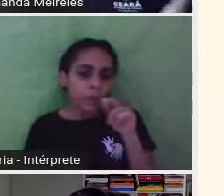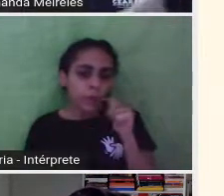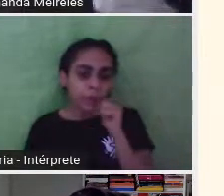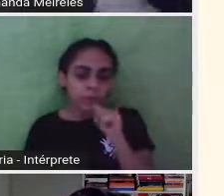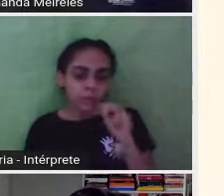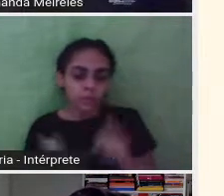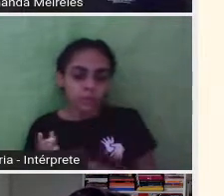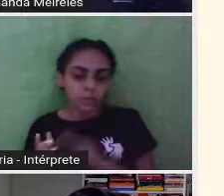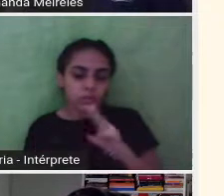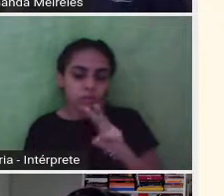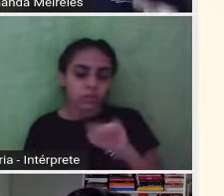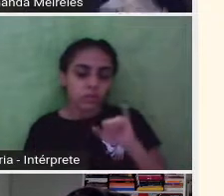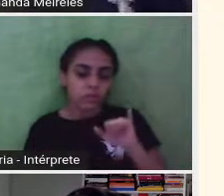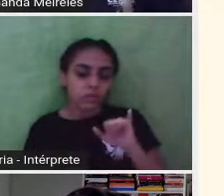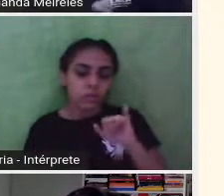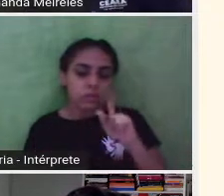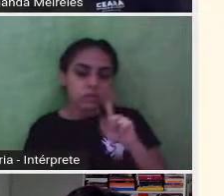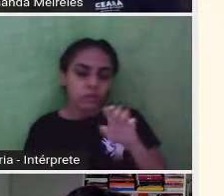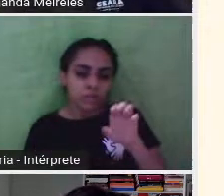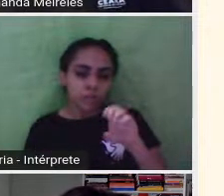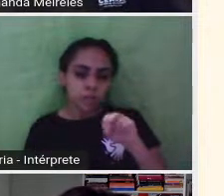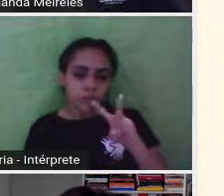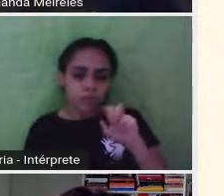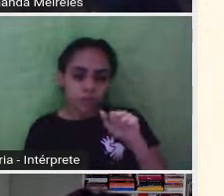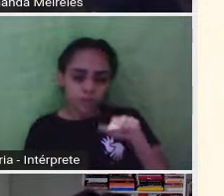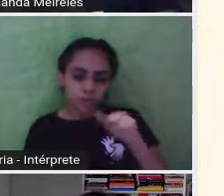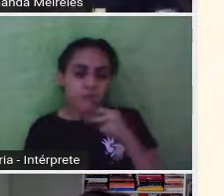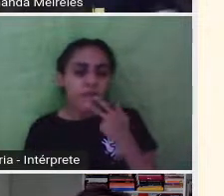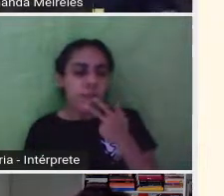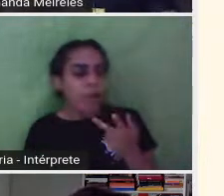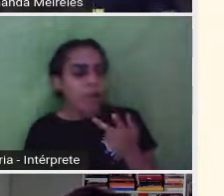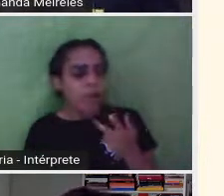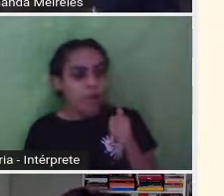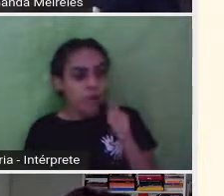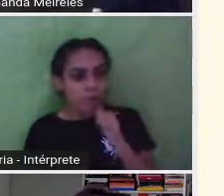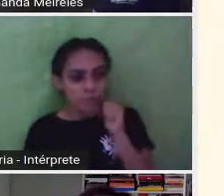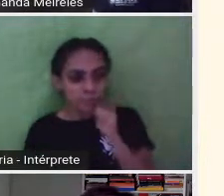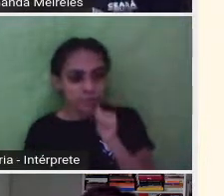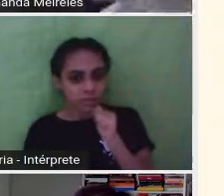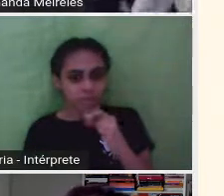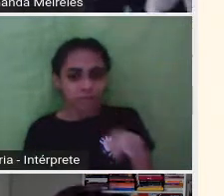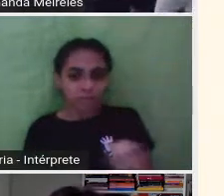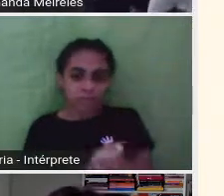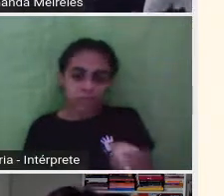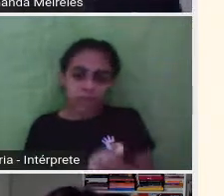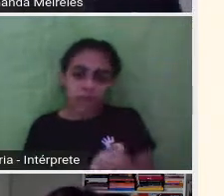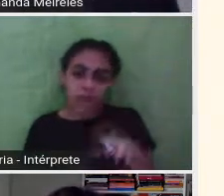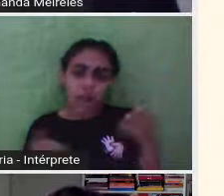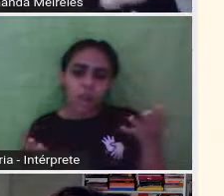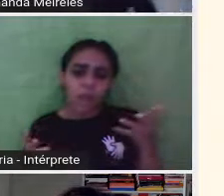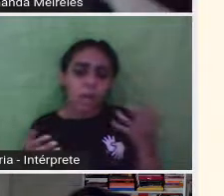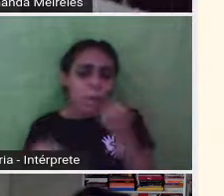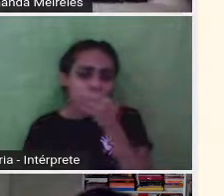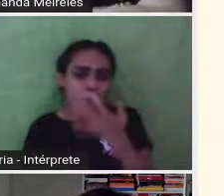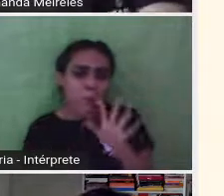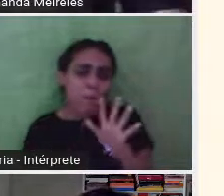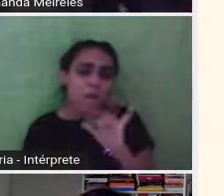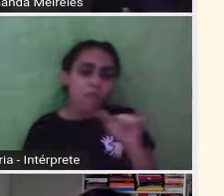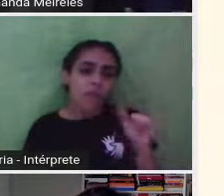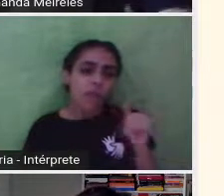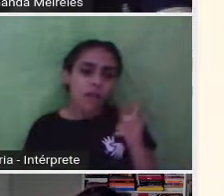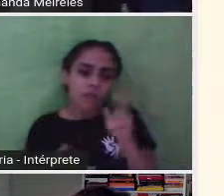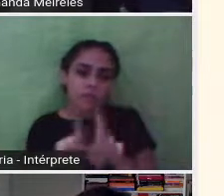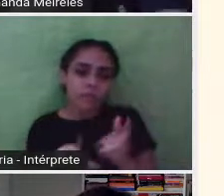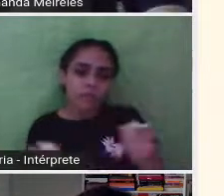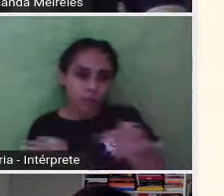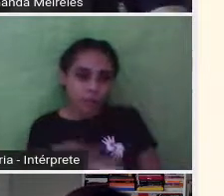a coisa está ficando boa, está chegando no final, é assim, é uma metáfora da... Mas pode passar. Mas ainda tem algumas lâminas aqui, ó.